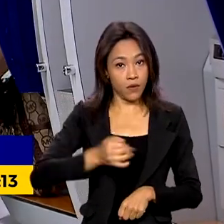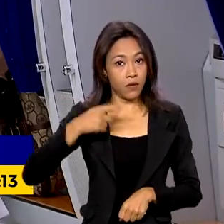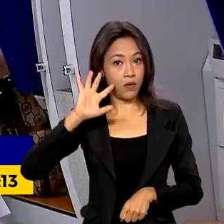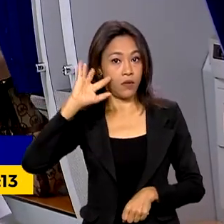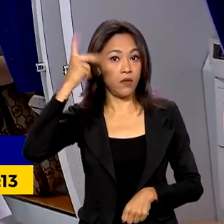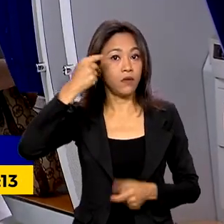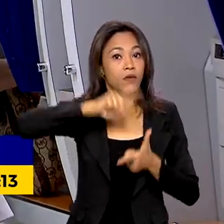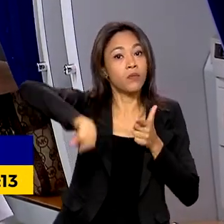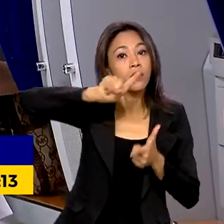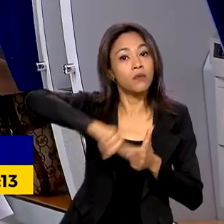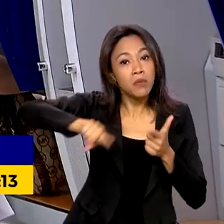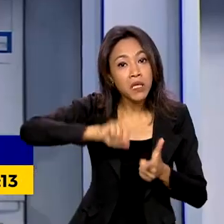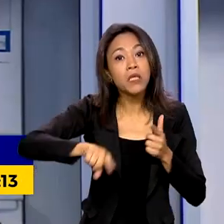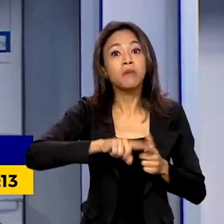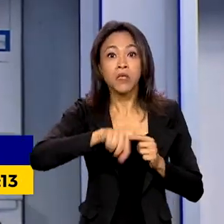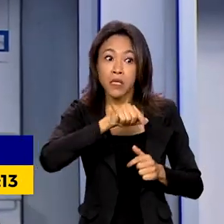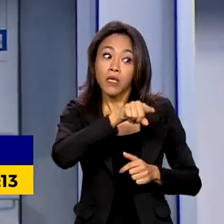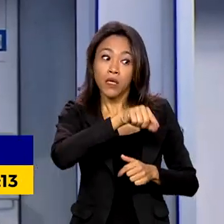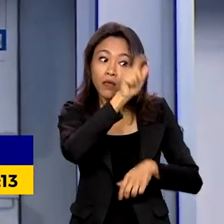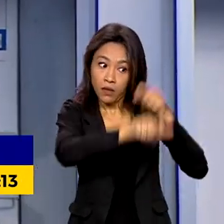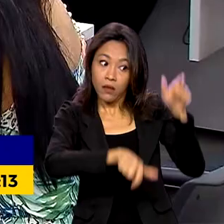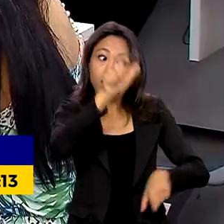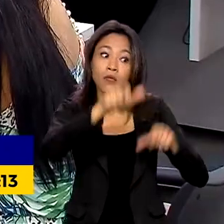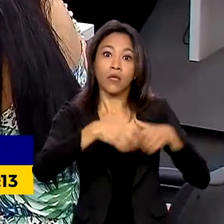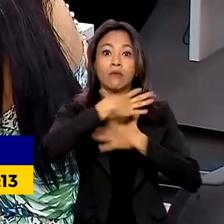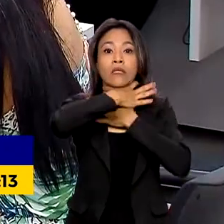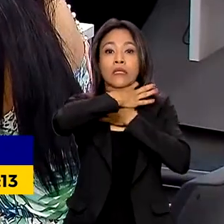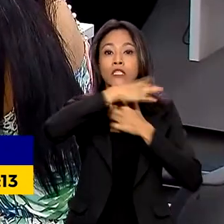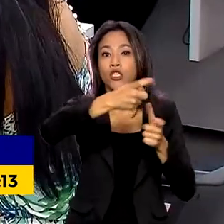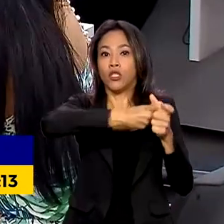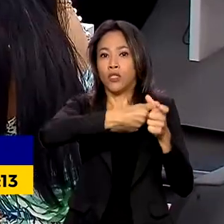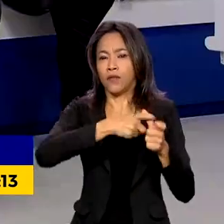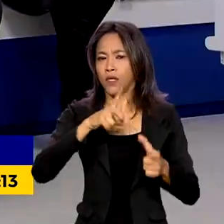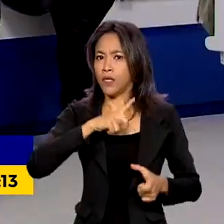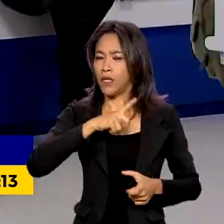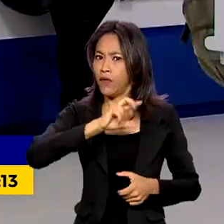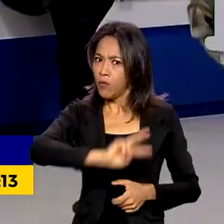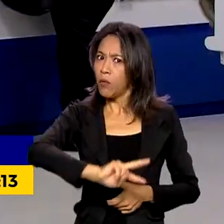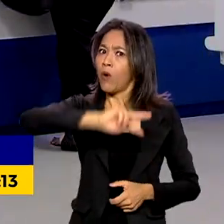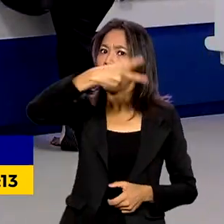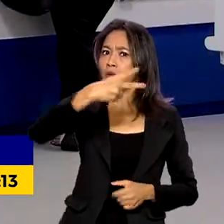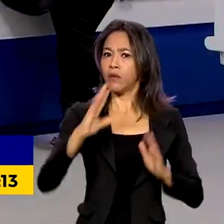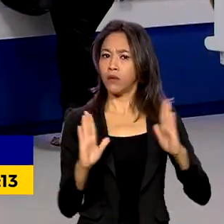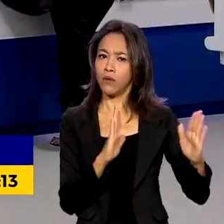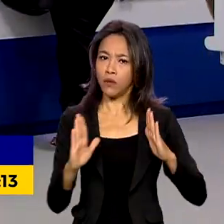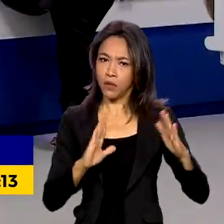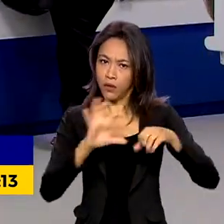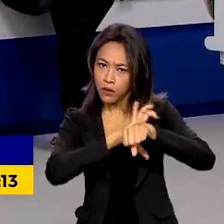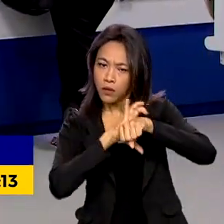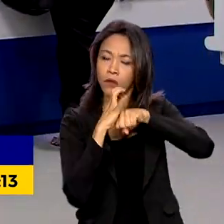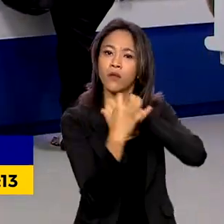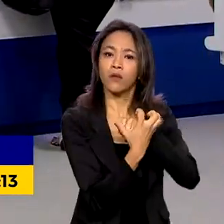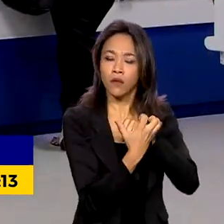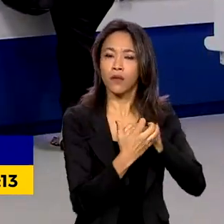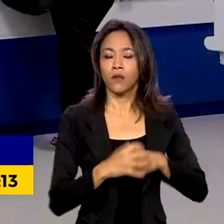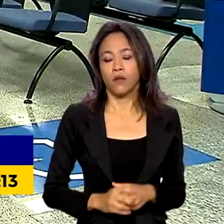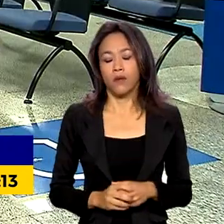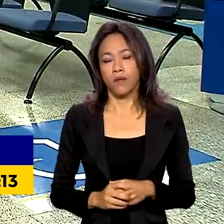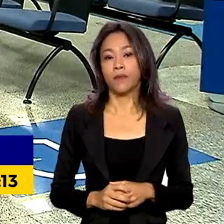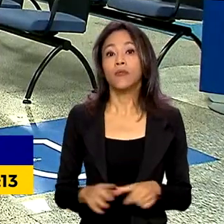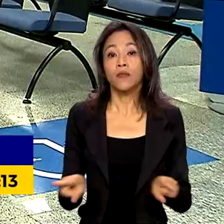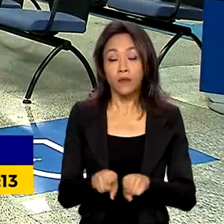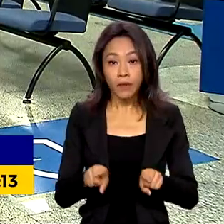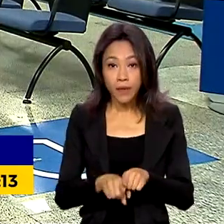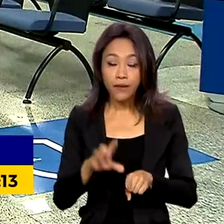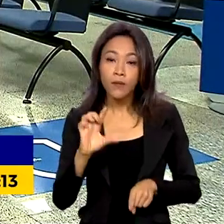questão do endividamento dos brasileiros, que teve um aumento durante a pandemia da Covid-19. Além